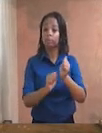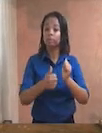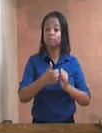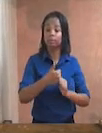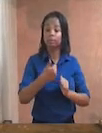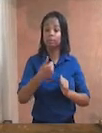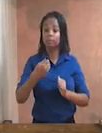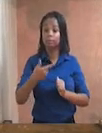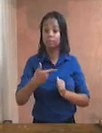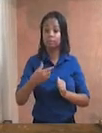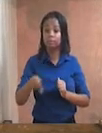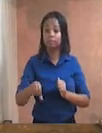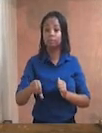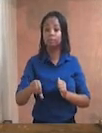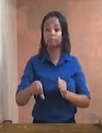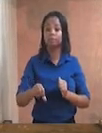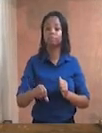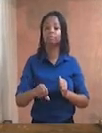10.